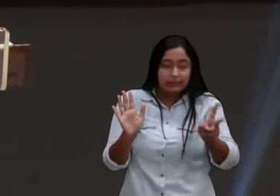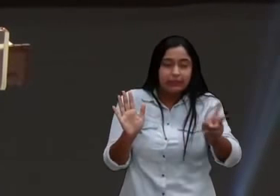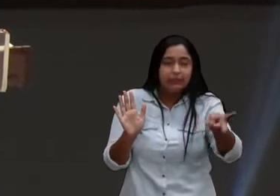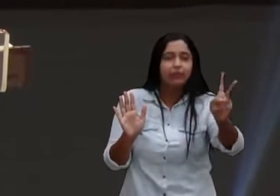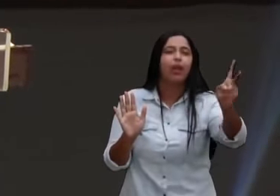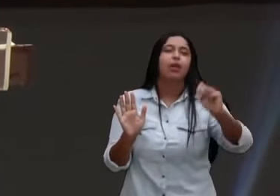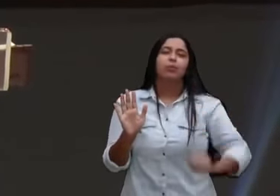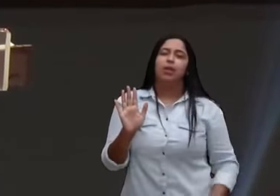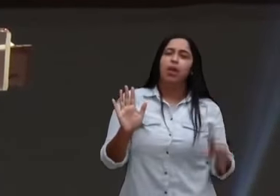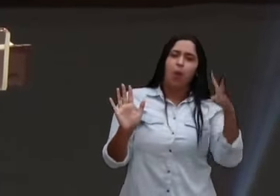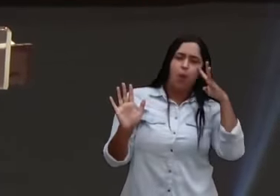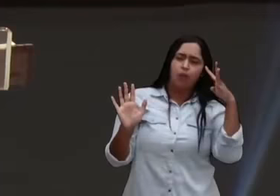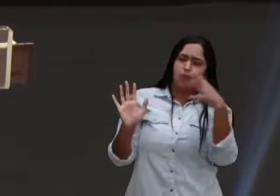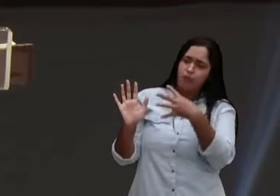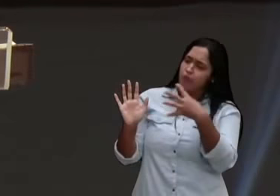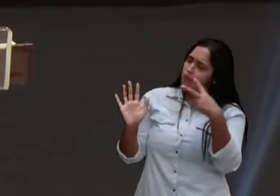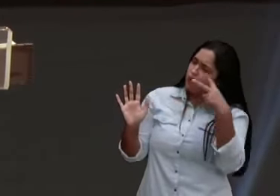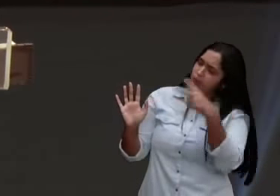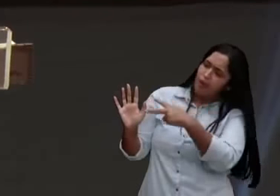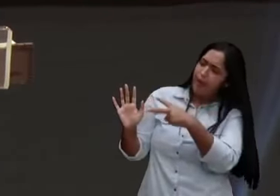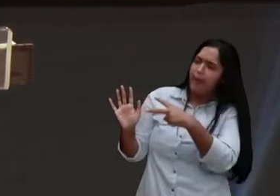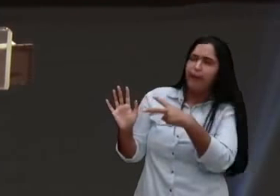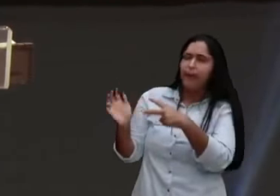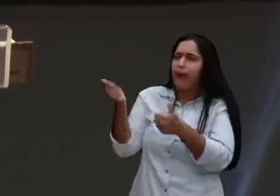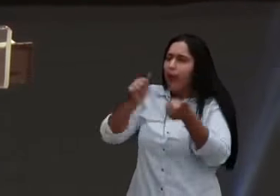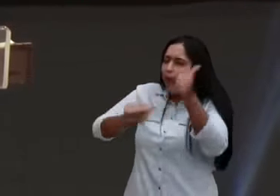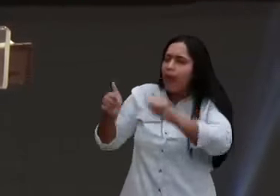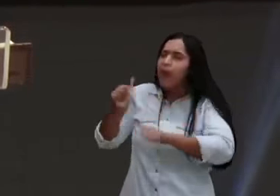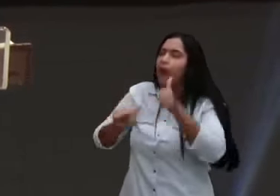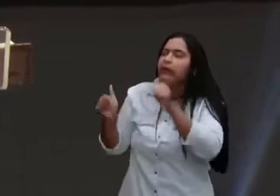dois momentos.